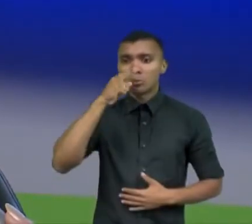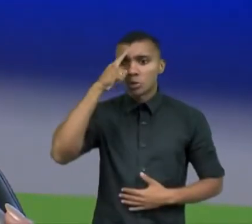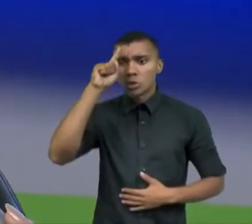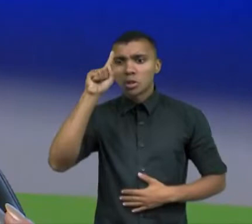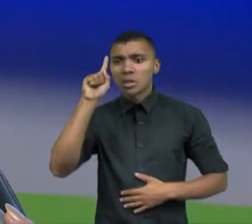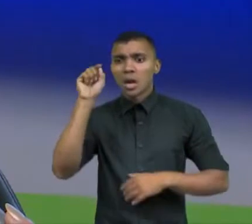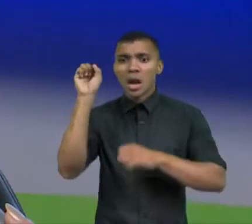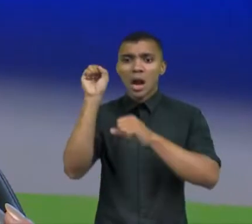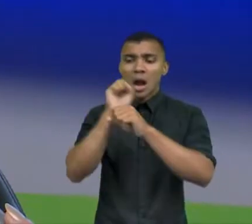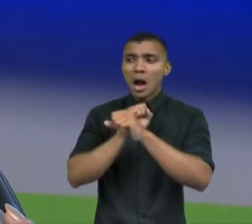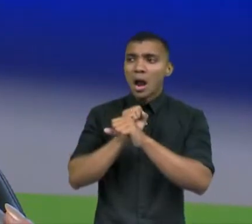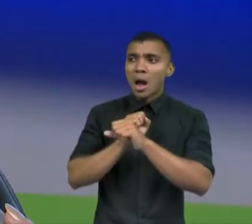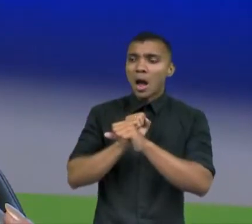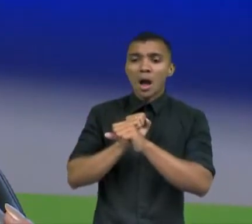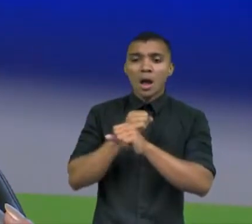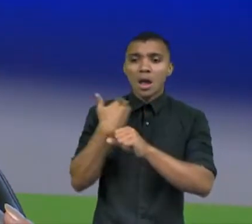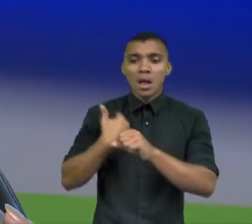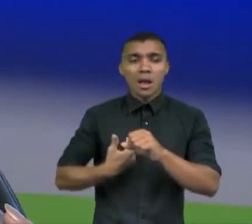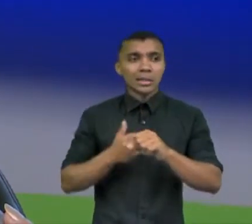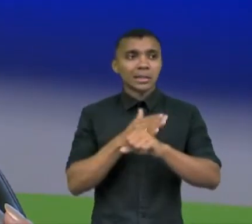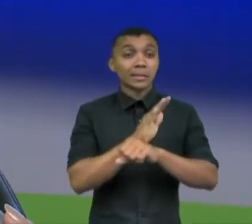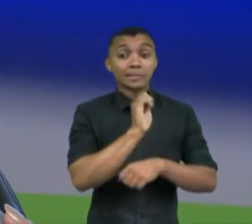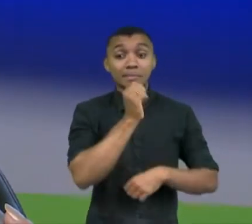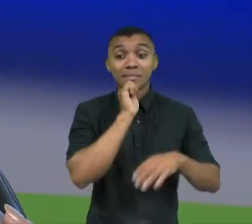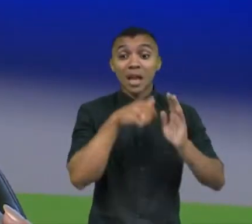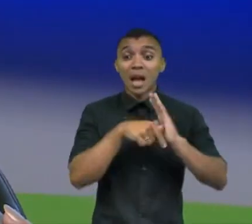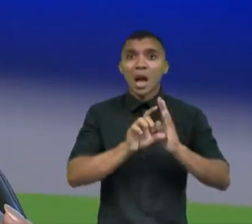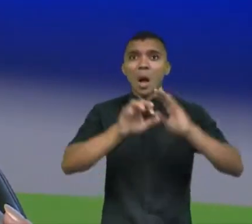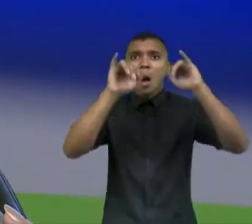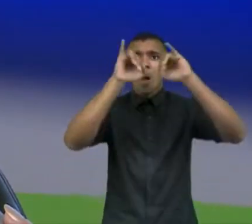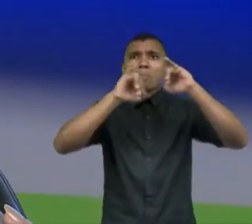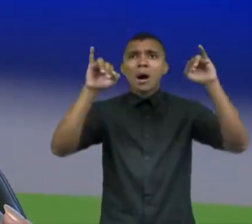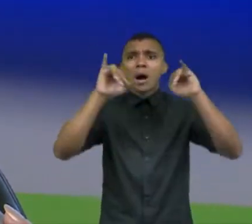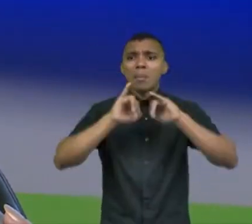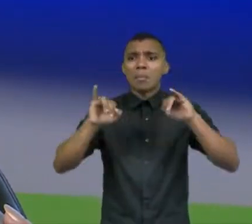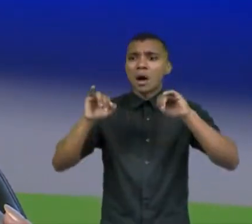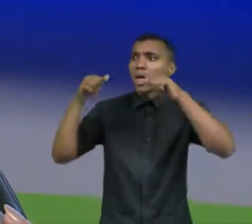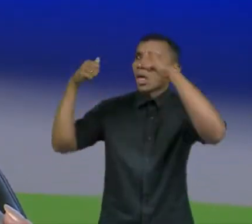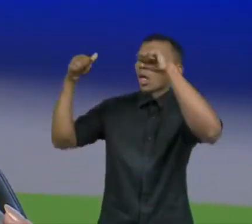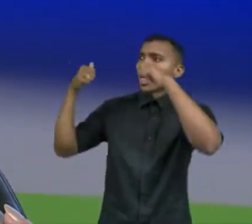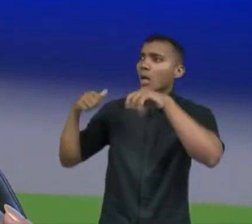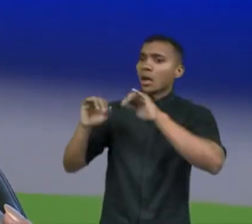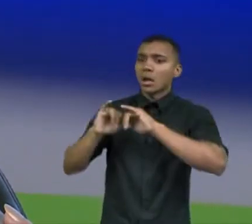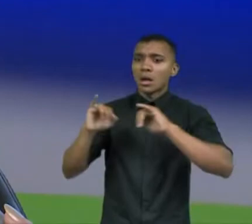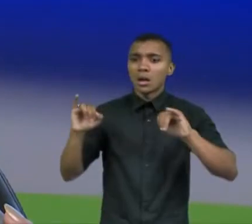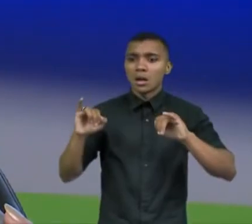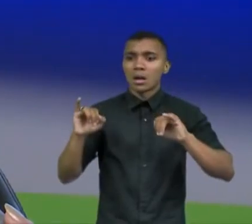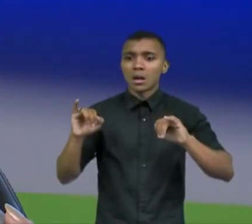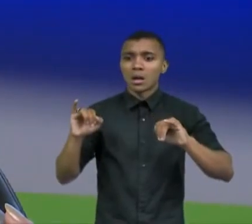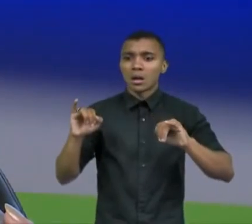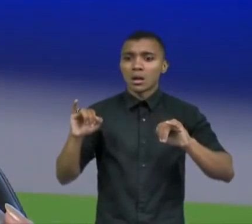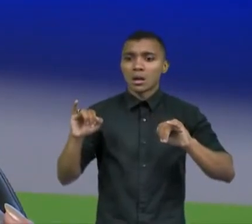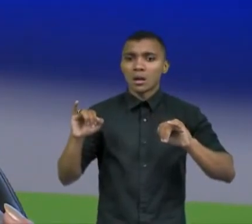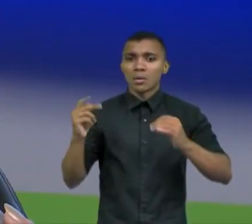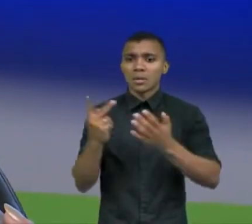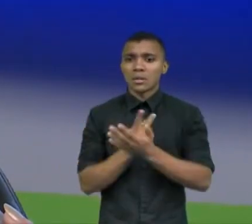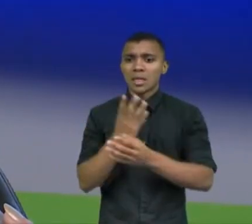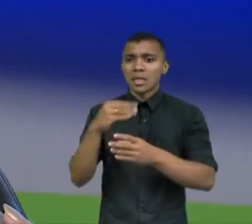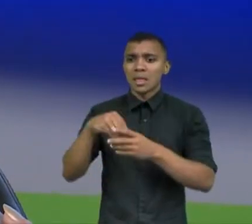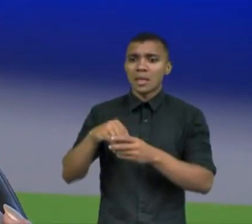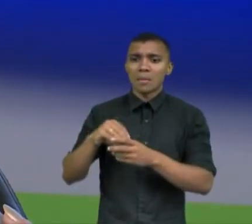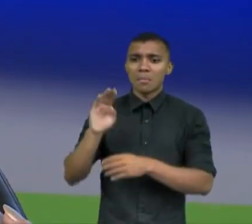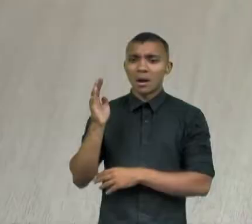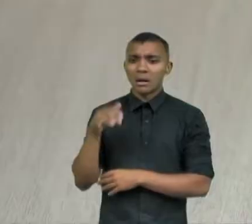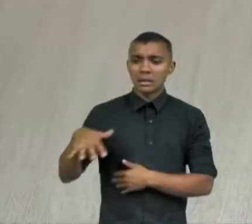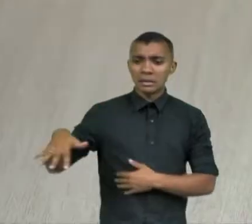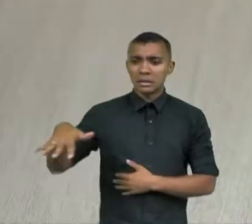não tinha assumido. O jornal estampou um carro dentro do buraco. E aí já era buraco da